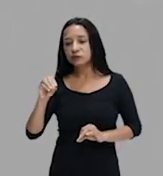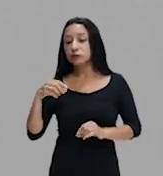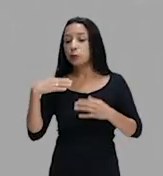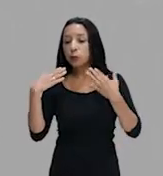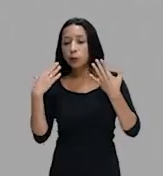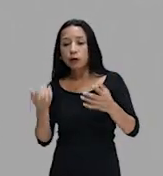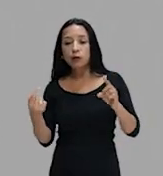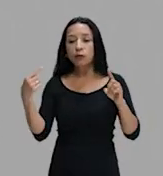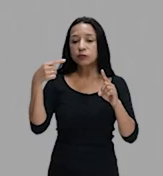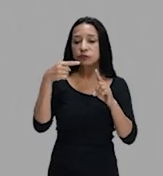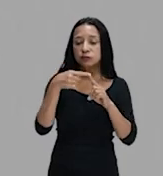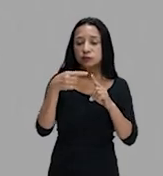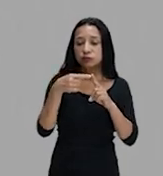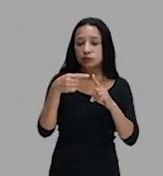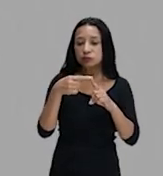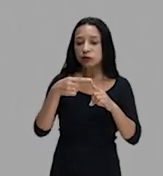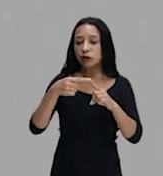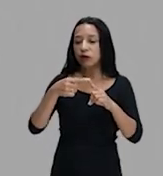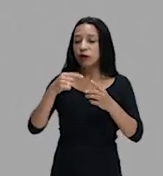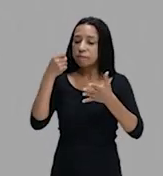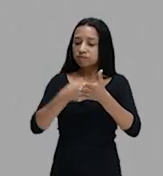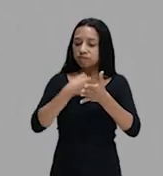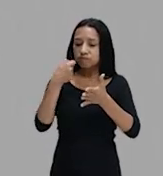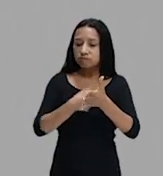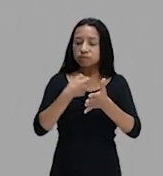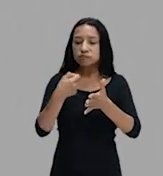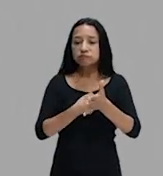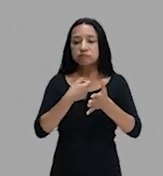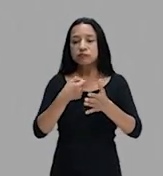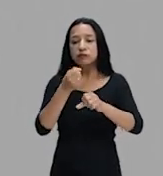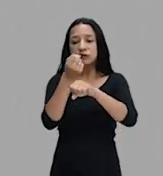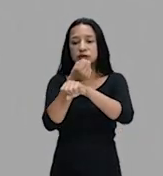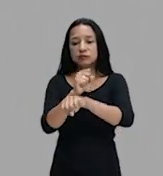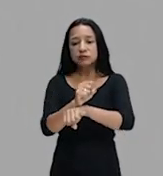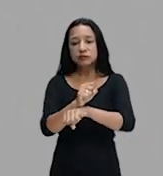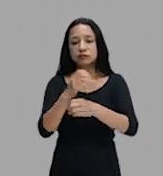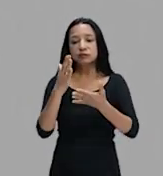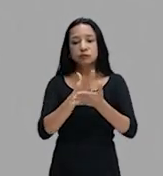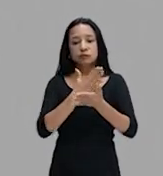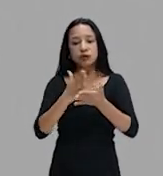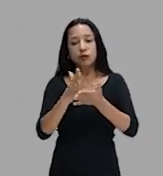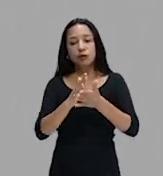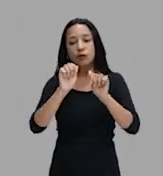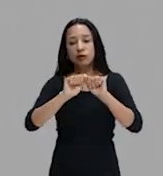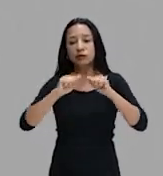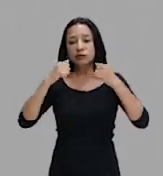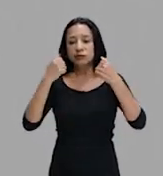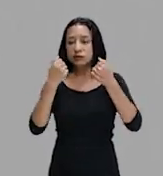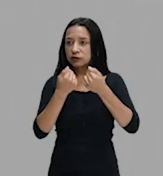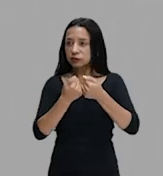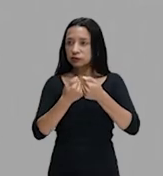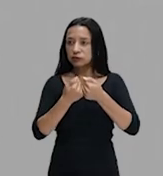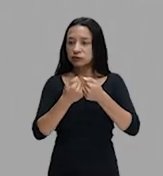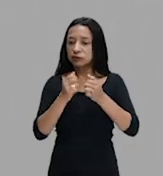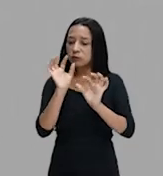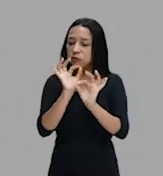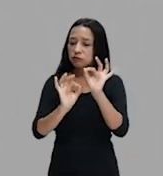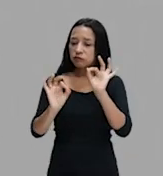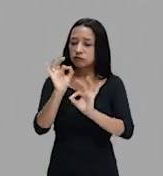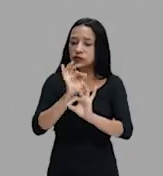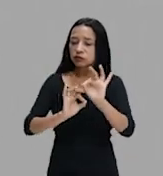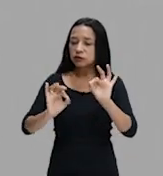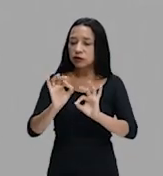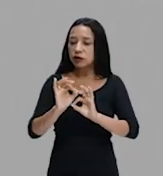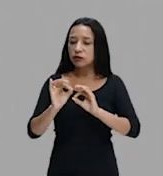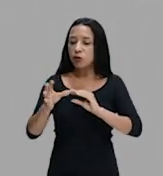a escravidão. Onde, por exemplo, para algumas associações de alforreados, eram formados, onde eles